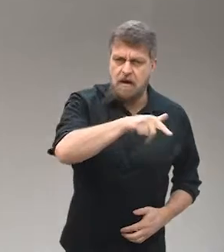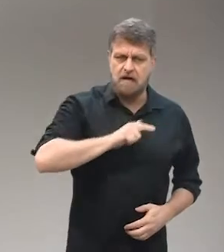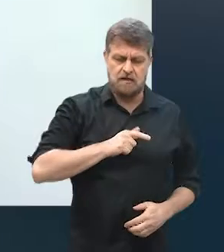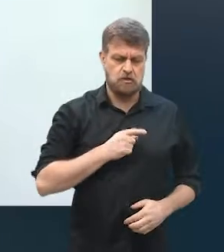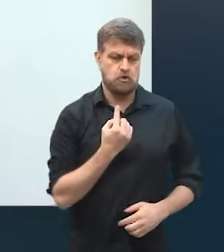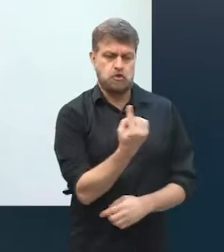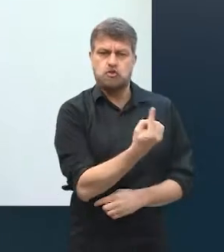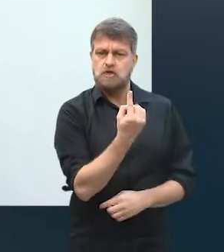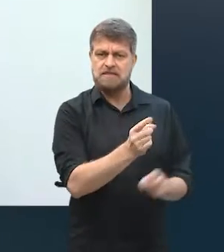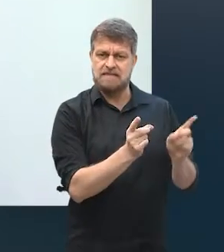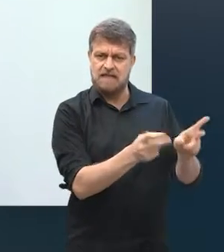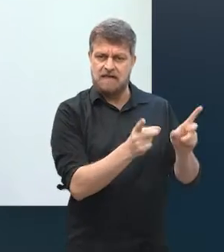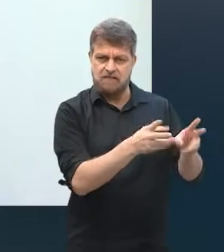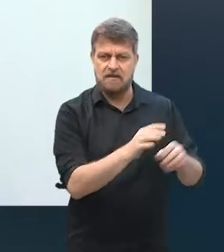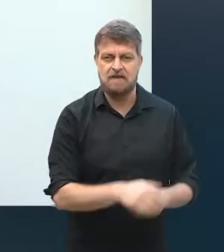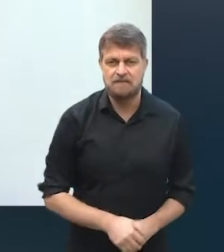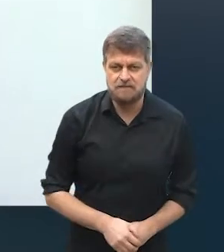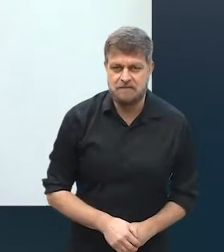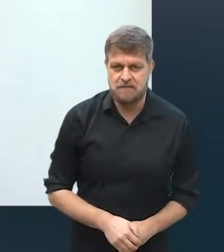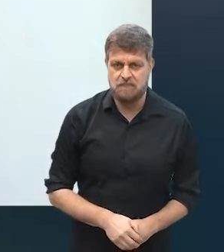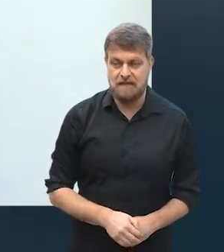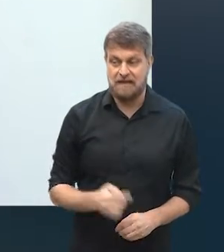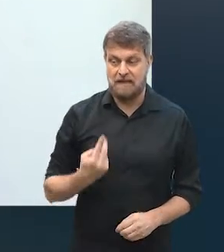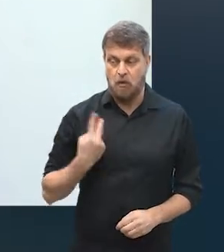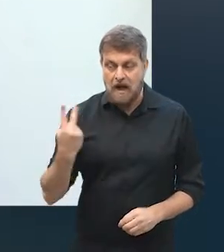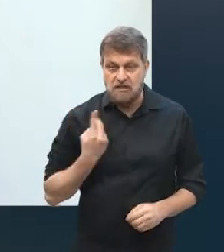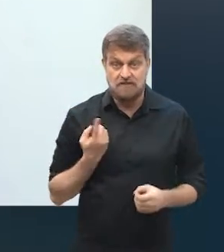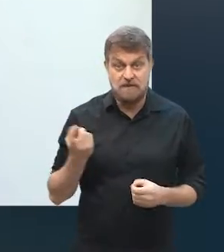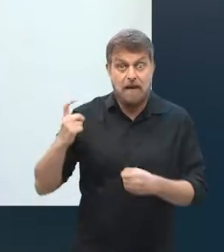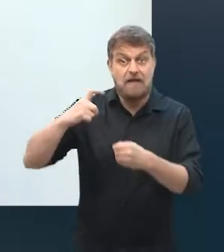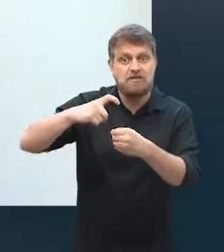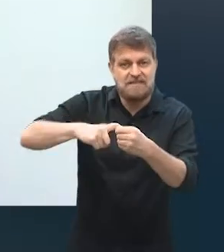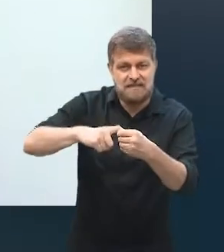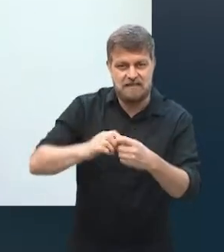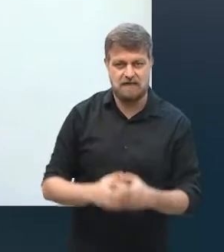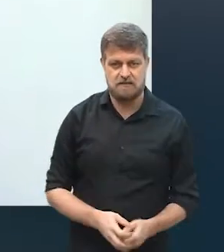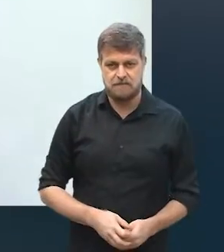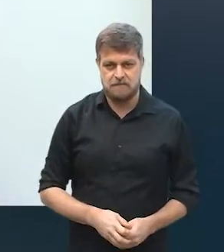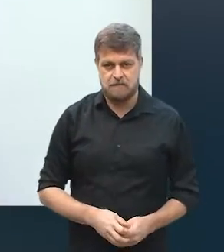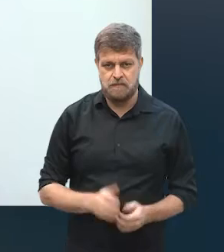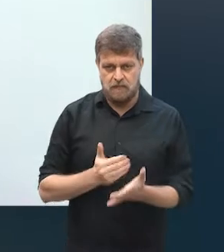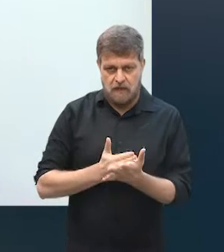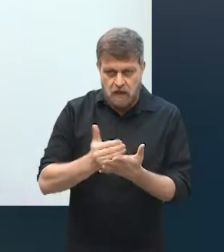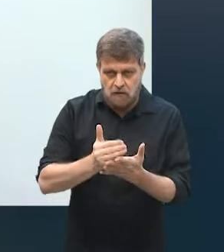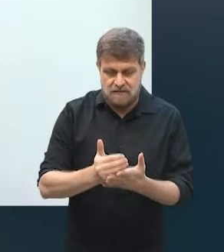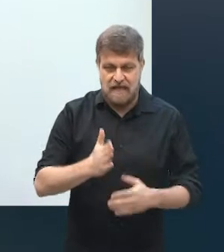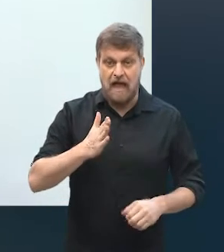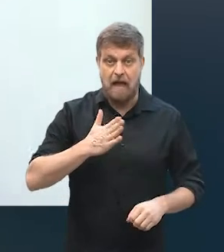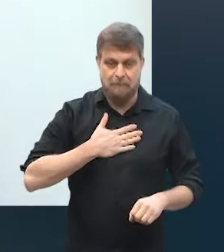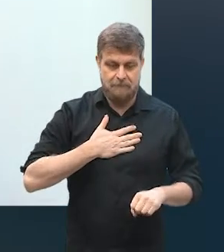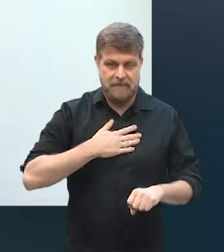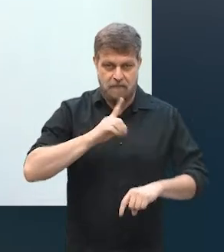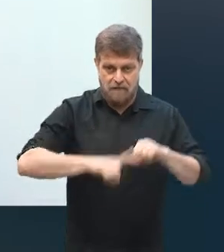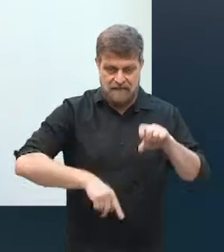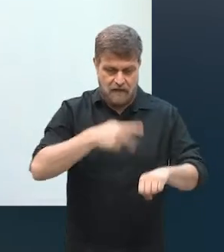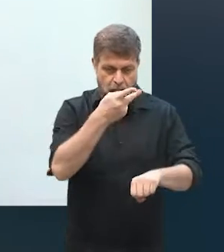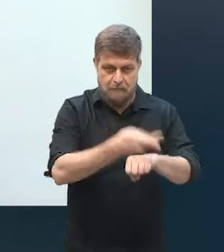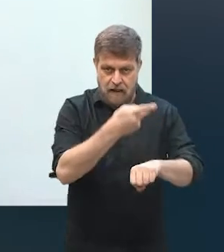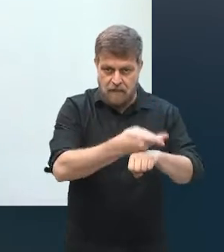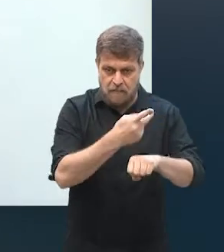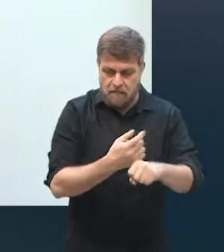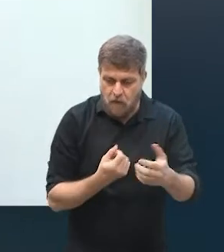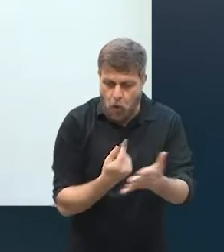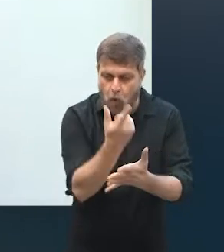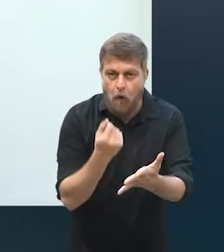sozinha. Vamos fazer assim? Vamos fazer uma sociedade. Você entra com... Aí eu comecei a comprar minhas próprias peças antes de abrir a